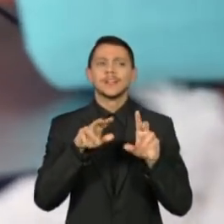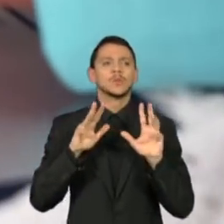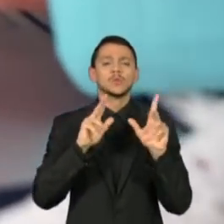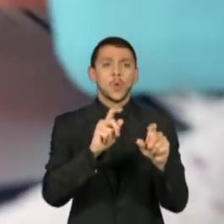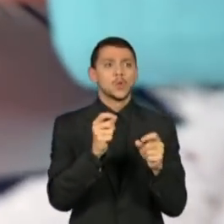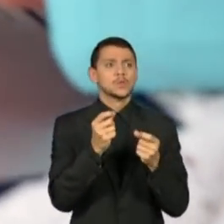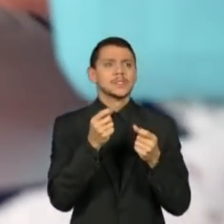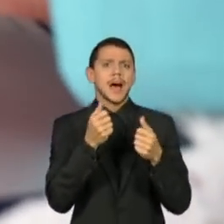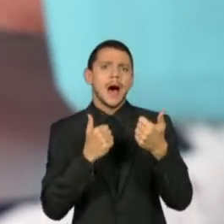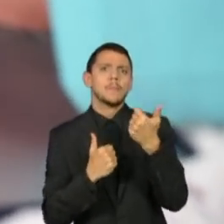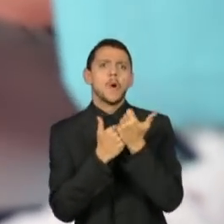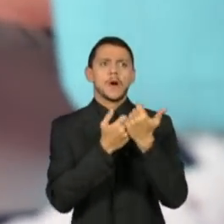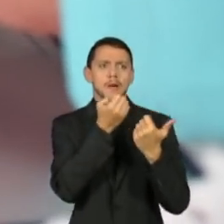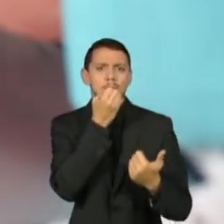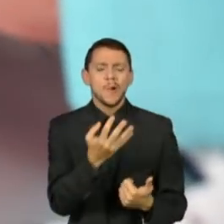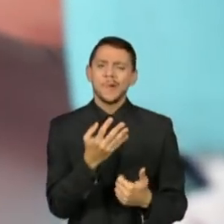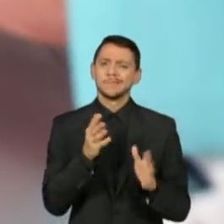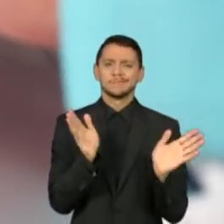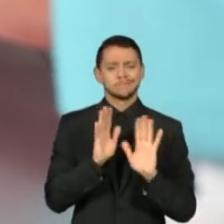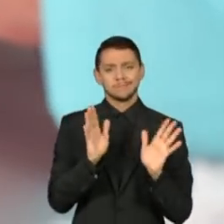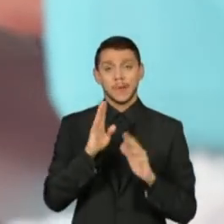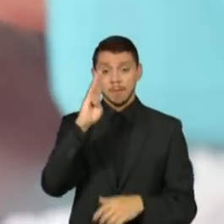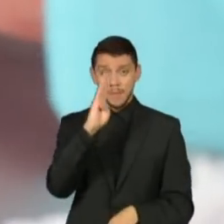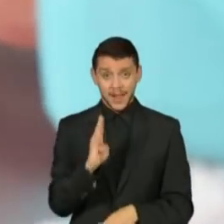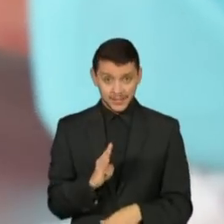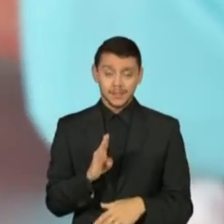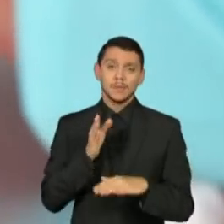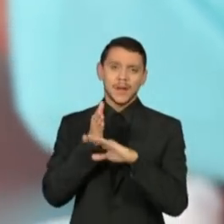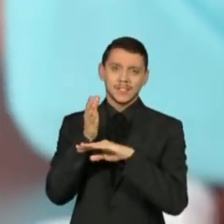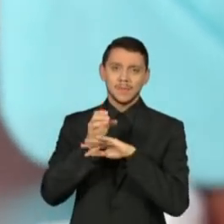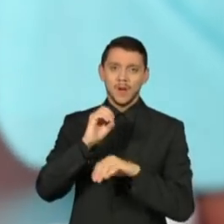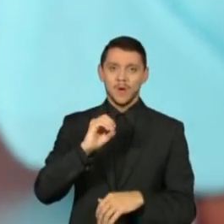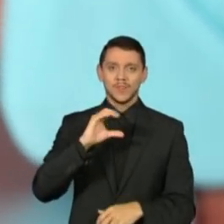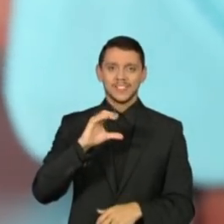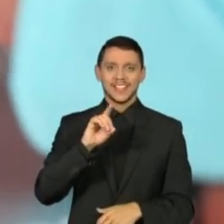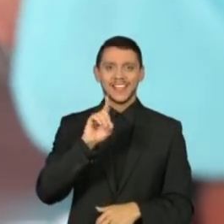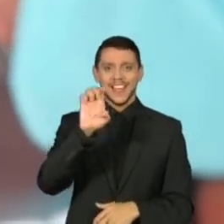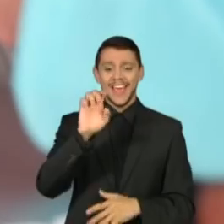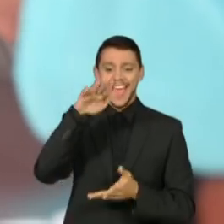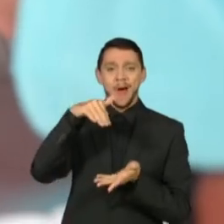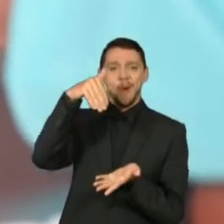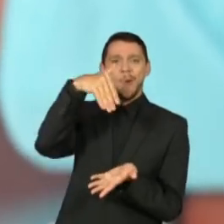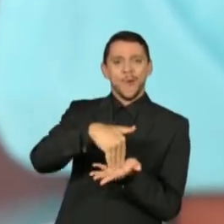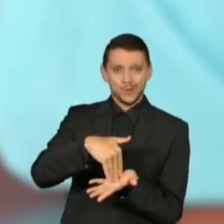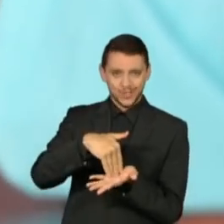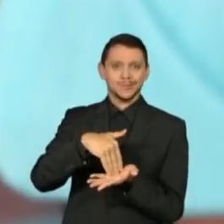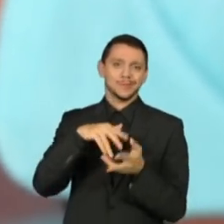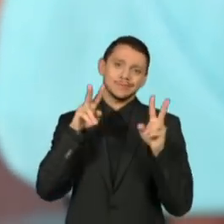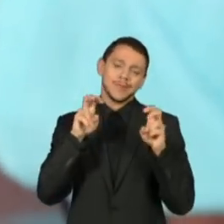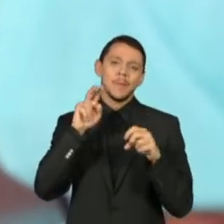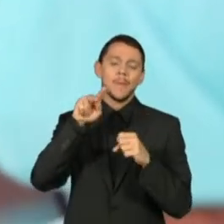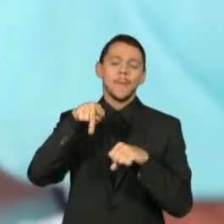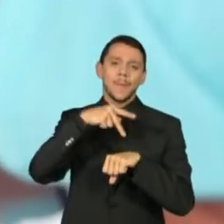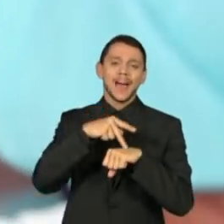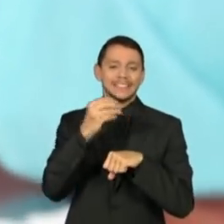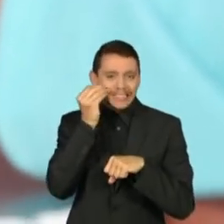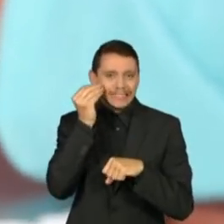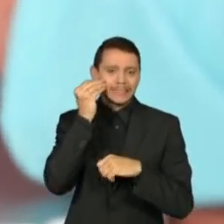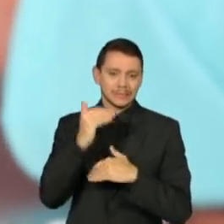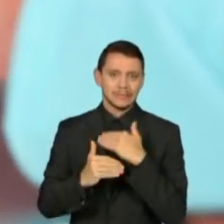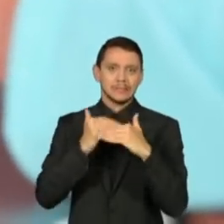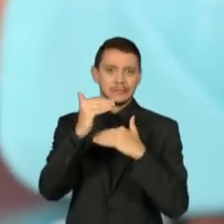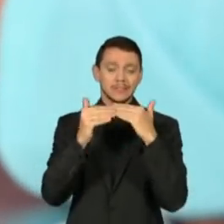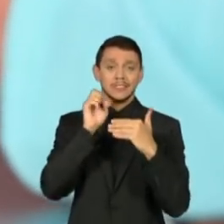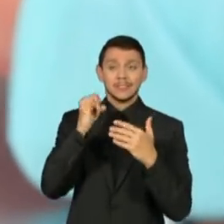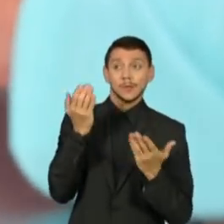O Brasil, especificamente, na OCDE, vai para o fim da fila, como um país em desenvolvimento, em meio às nações